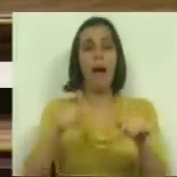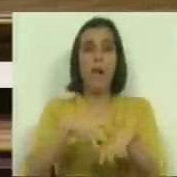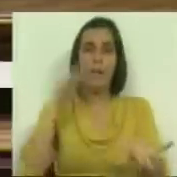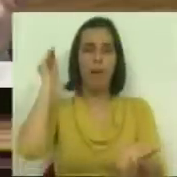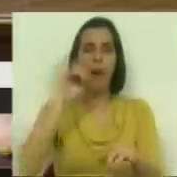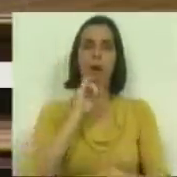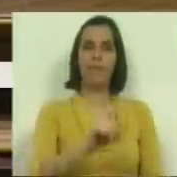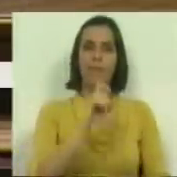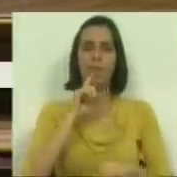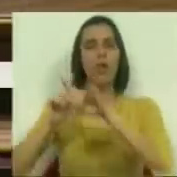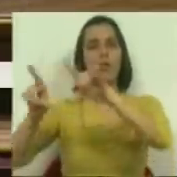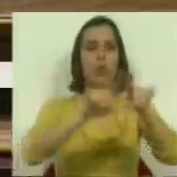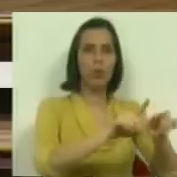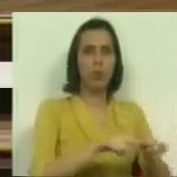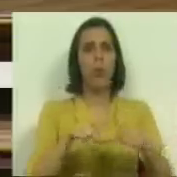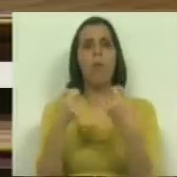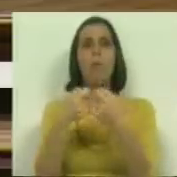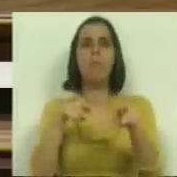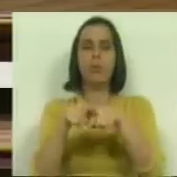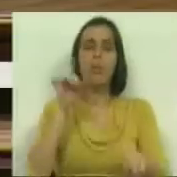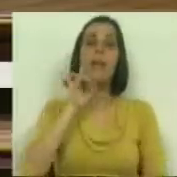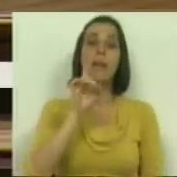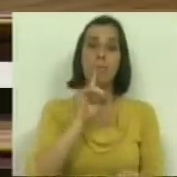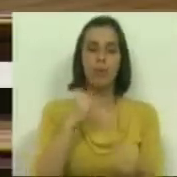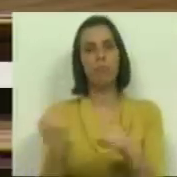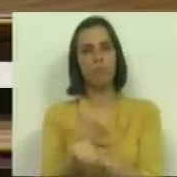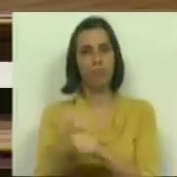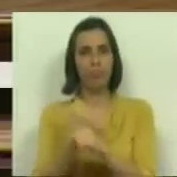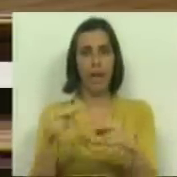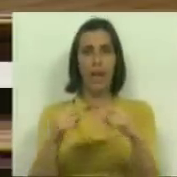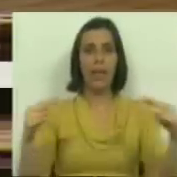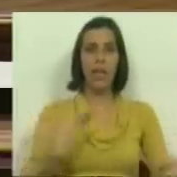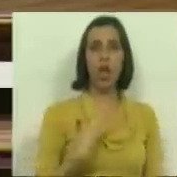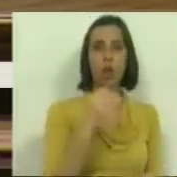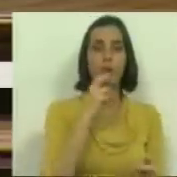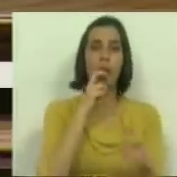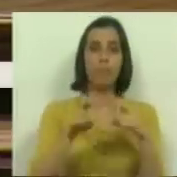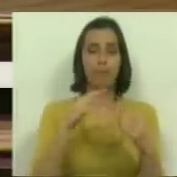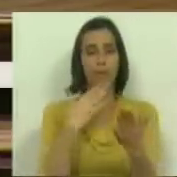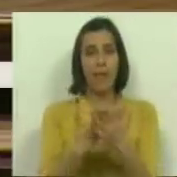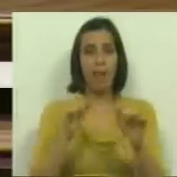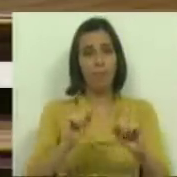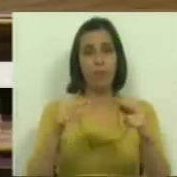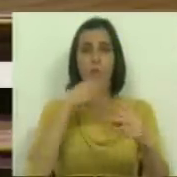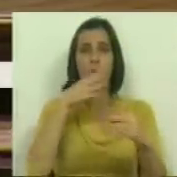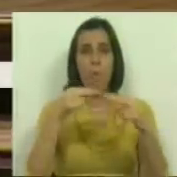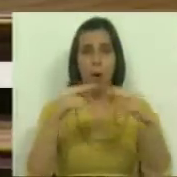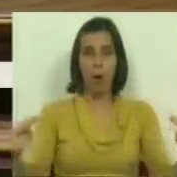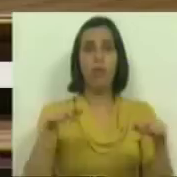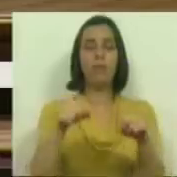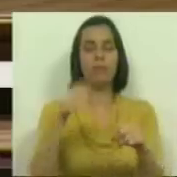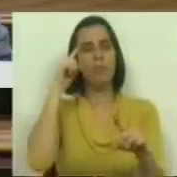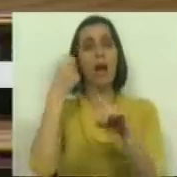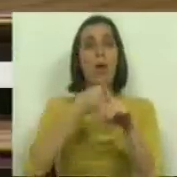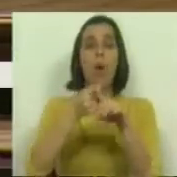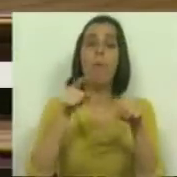Assembleia da República, as diferentes forças políticas da importância da requalificação da linha do Douro e da eletrificação deste troço. E creio, portanto, que este